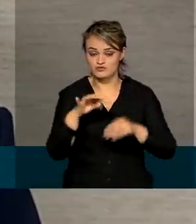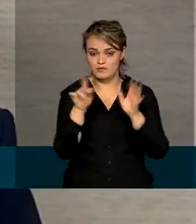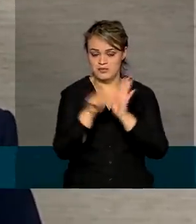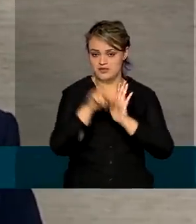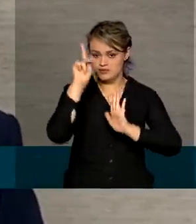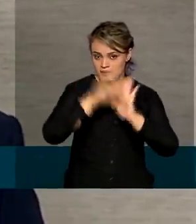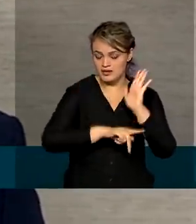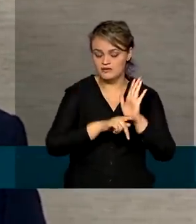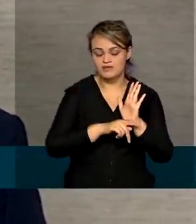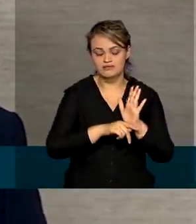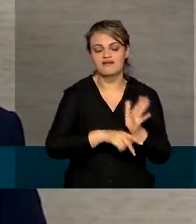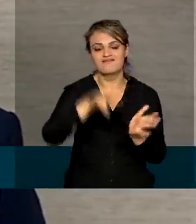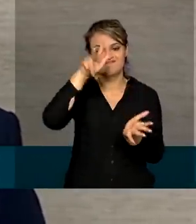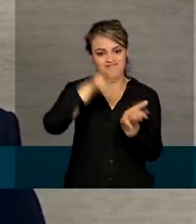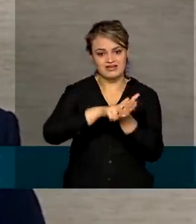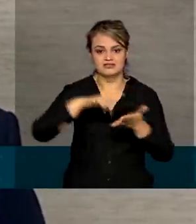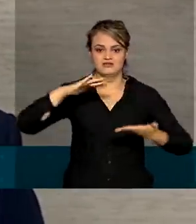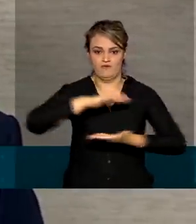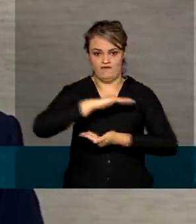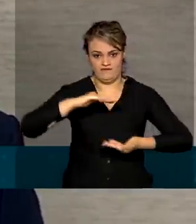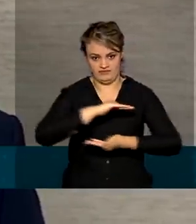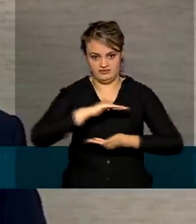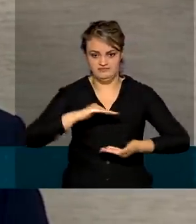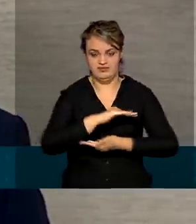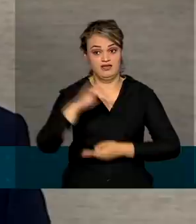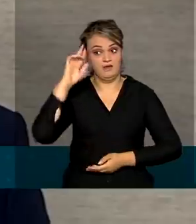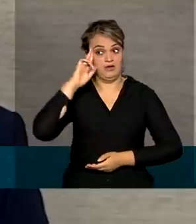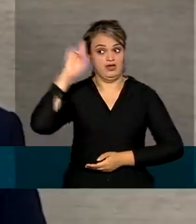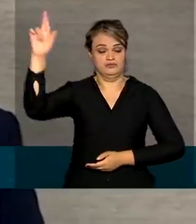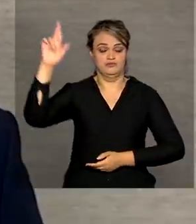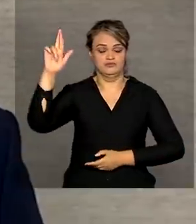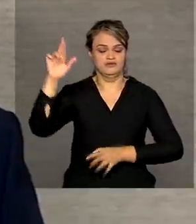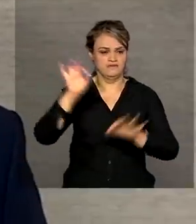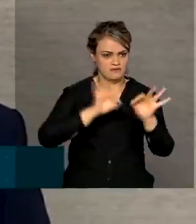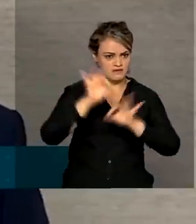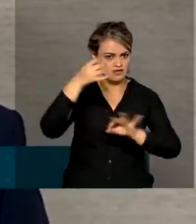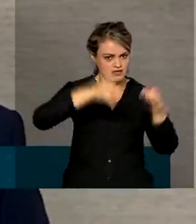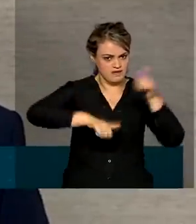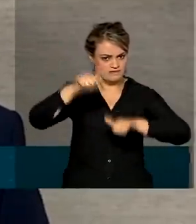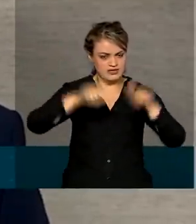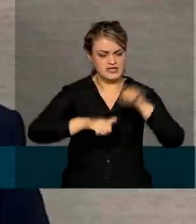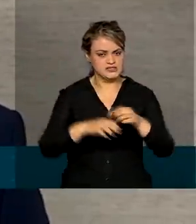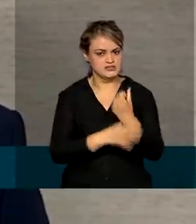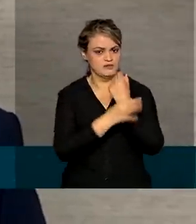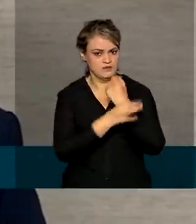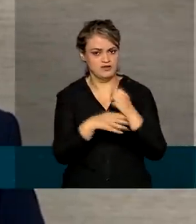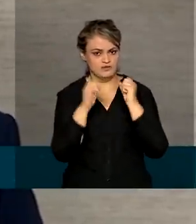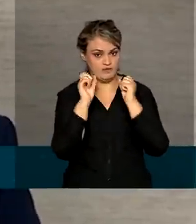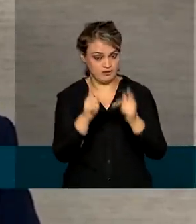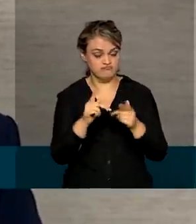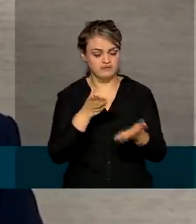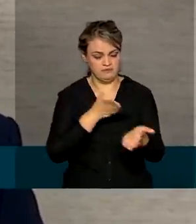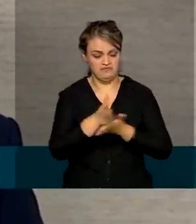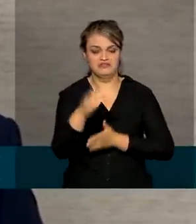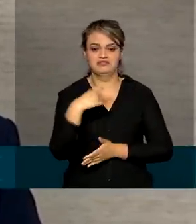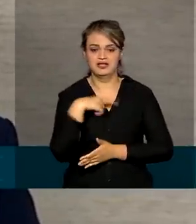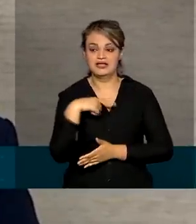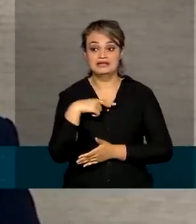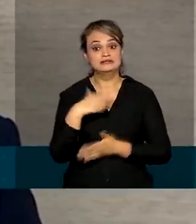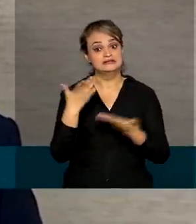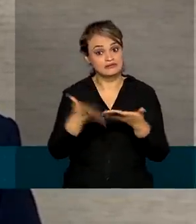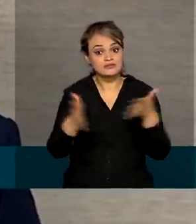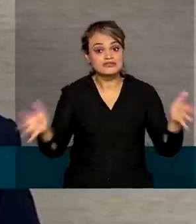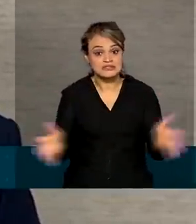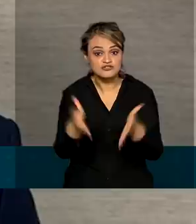plano possuem registro pela Anvisa, a nossa autoridade sanitária, que certifica a segurança da vacina. Incentivamos que todos os